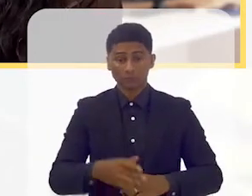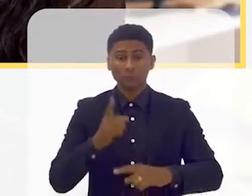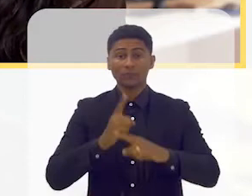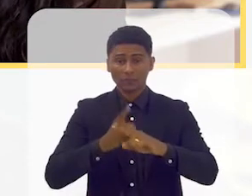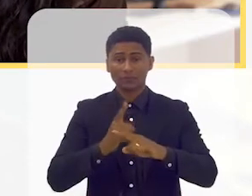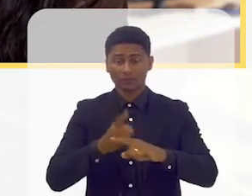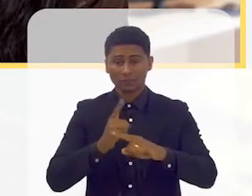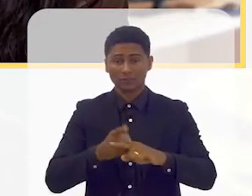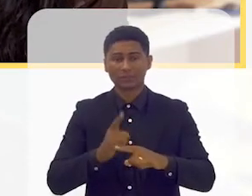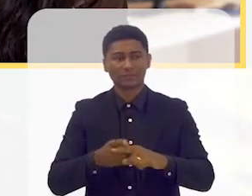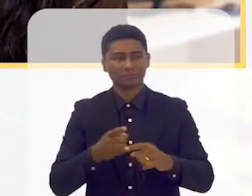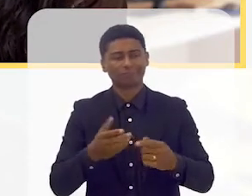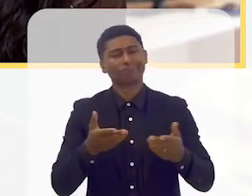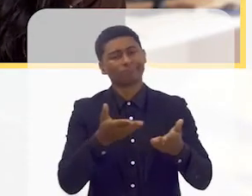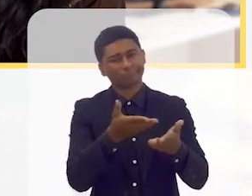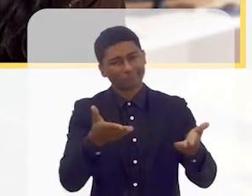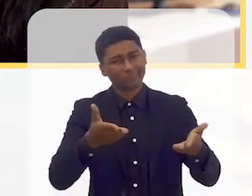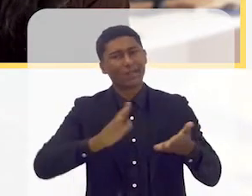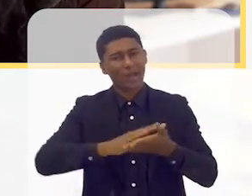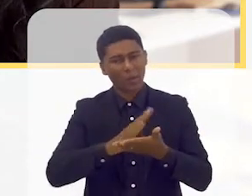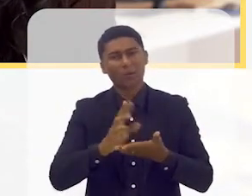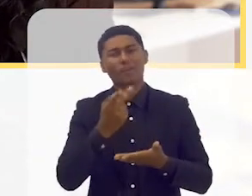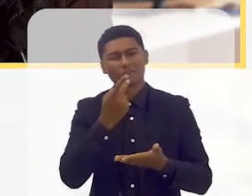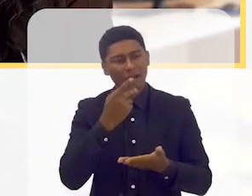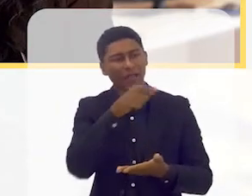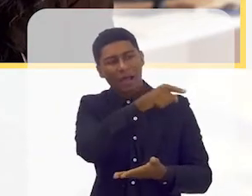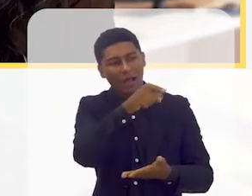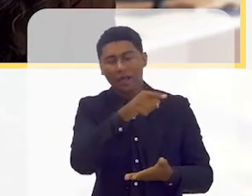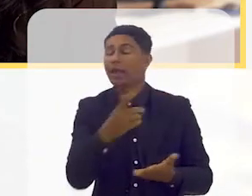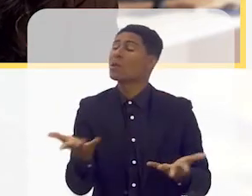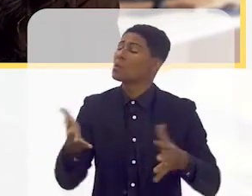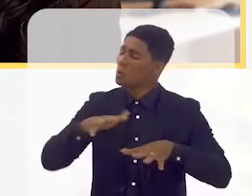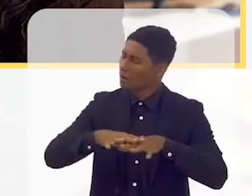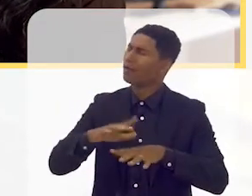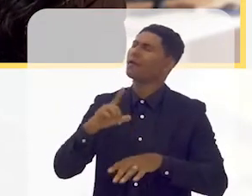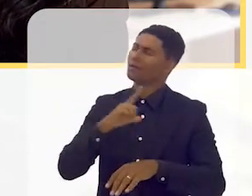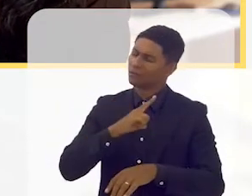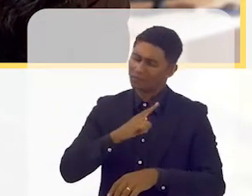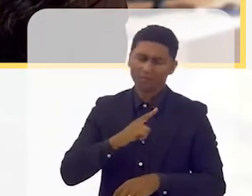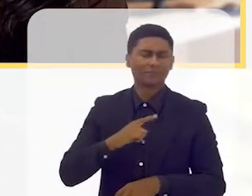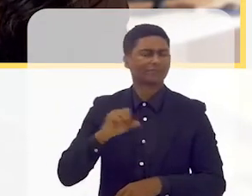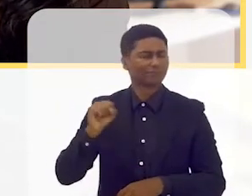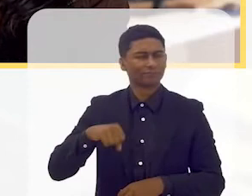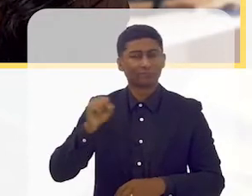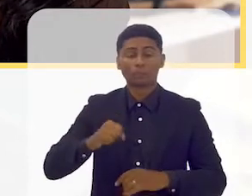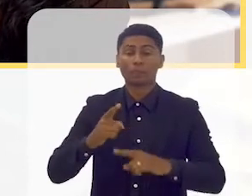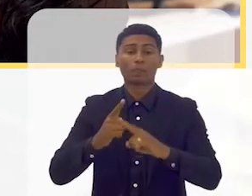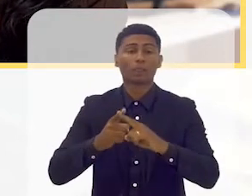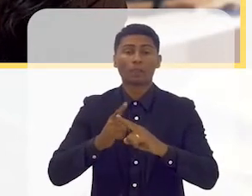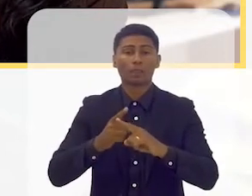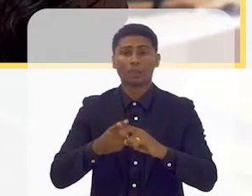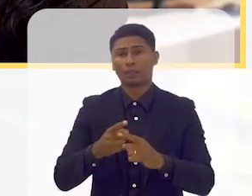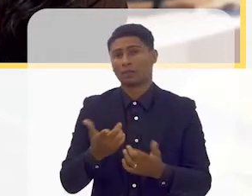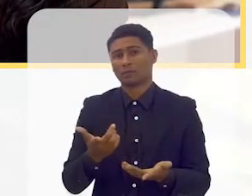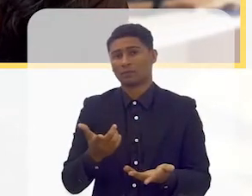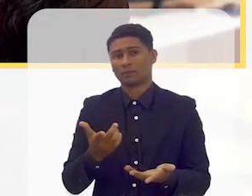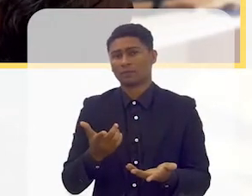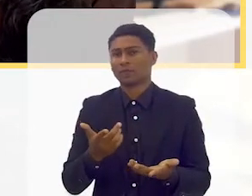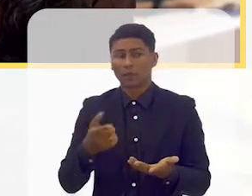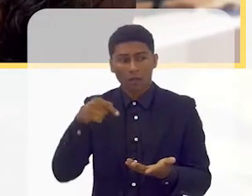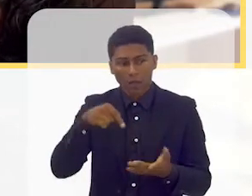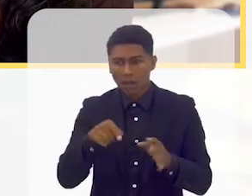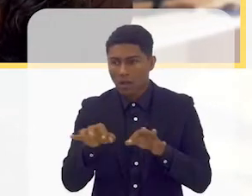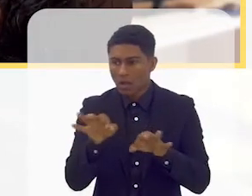Porque eles já se dizem muitos inclusivos, que estão incluindo, porque tem ali,